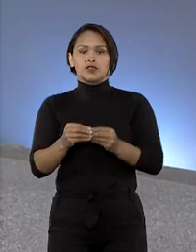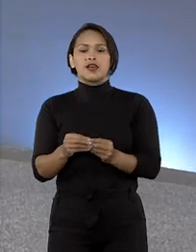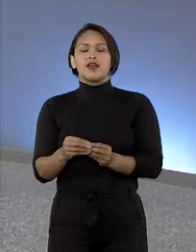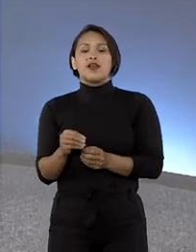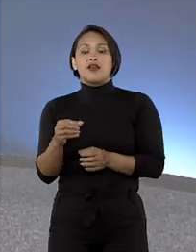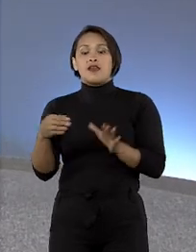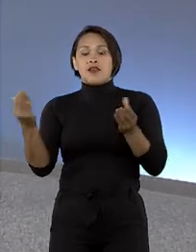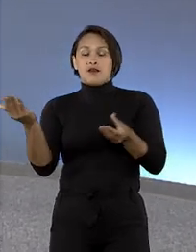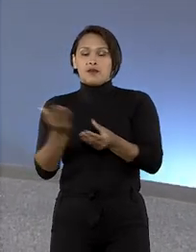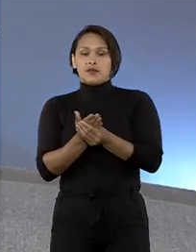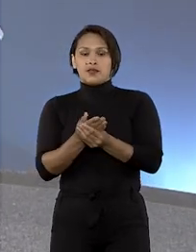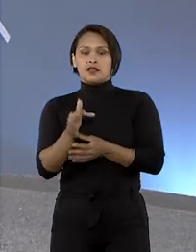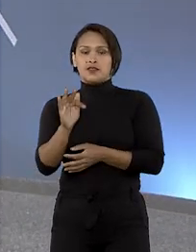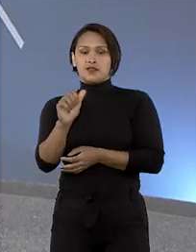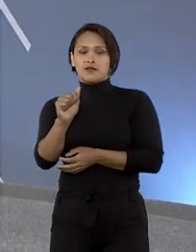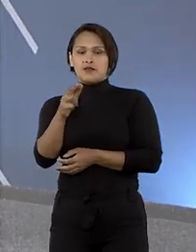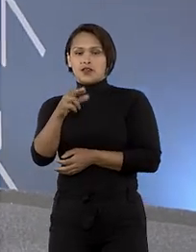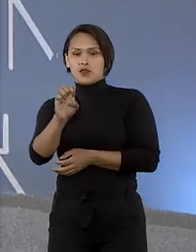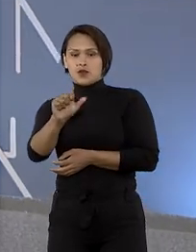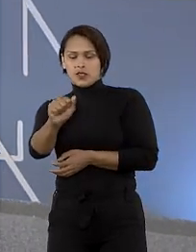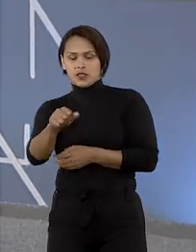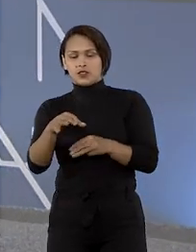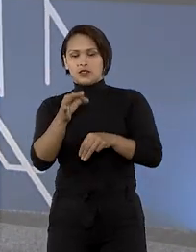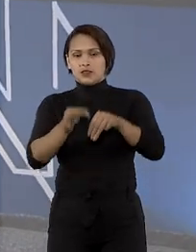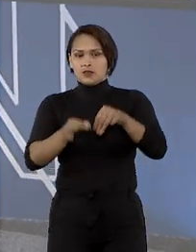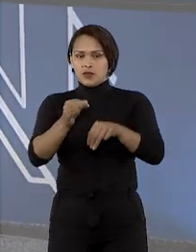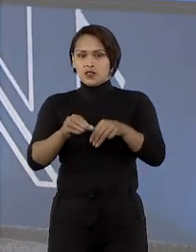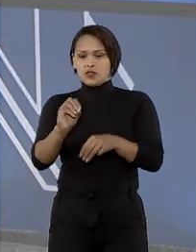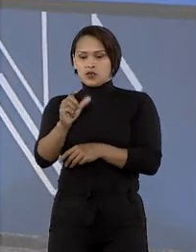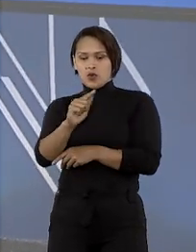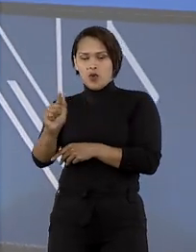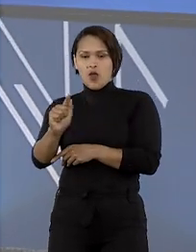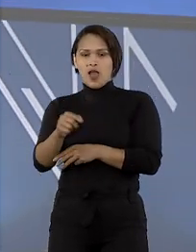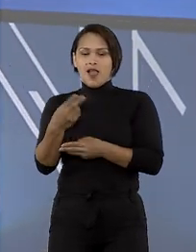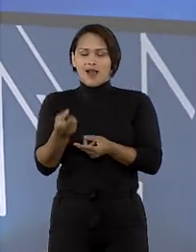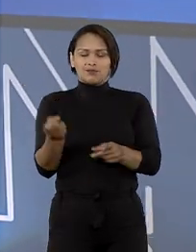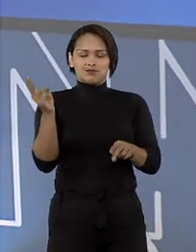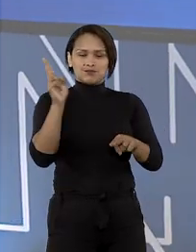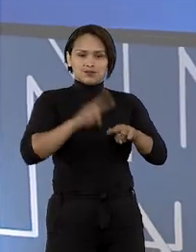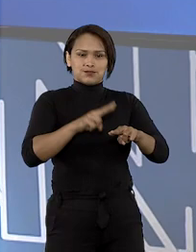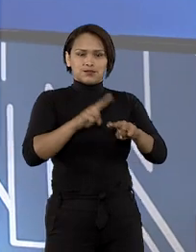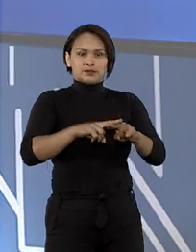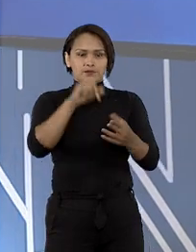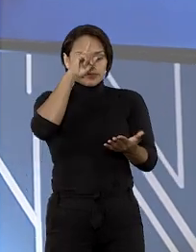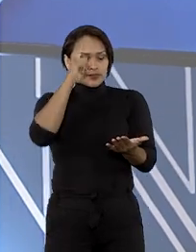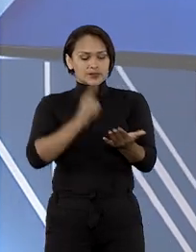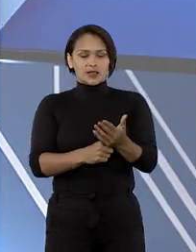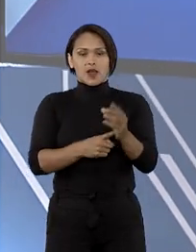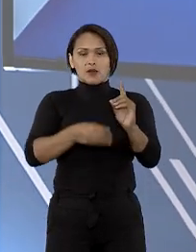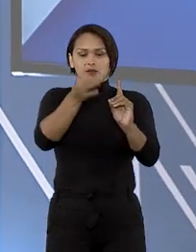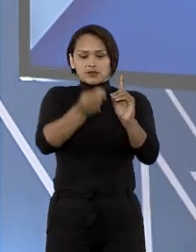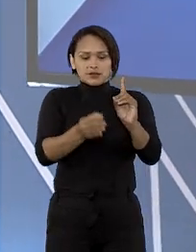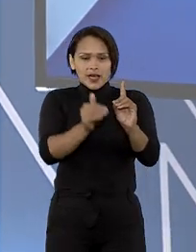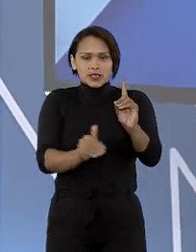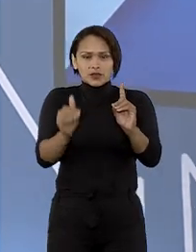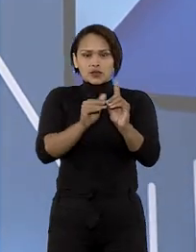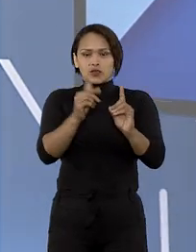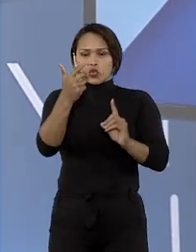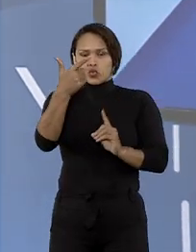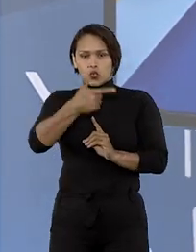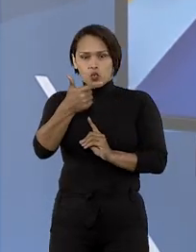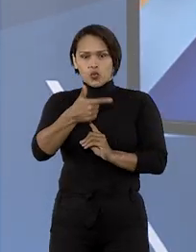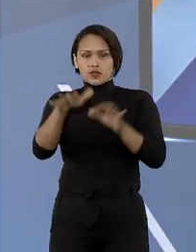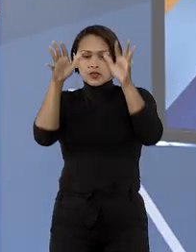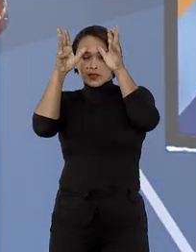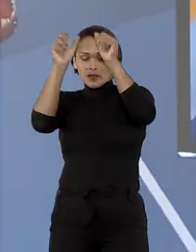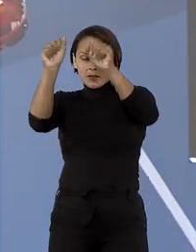Faroeste. O ministro Og Fernandes determinou a prisão temporária de mais duas desembargadoras do Tribunal